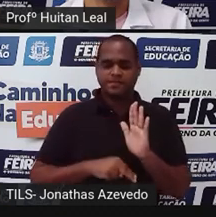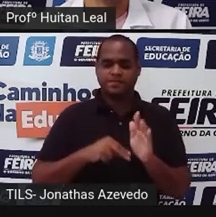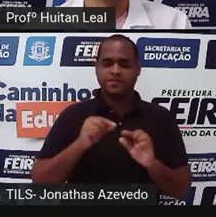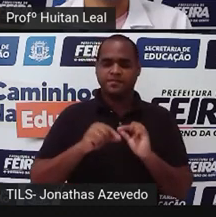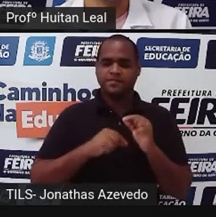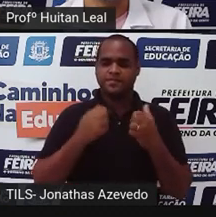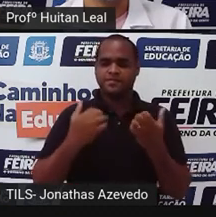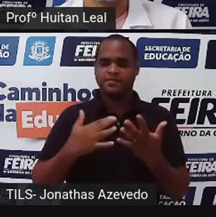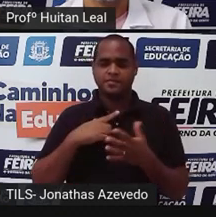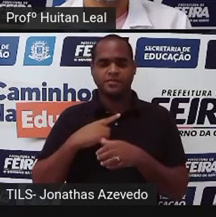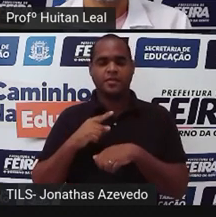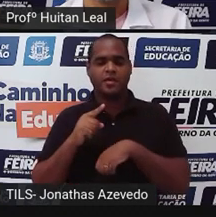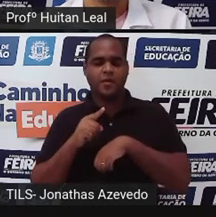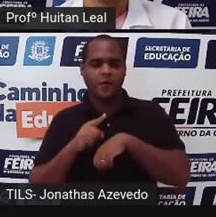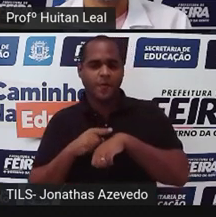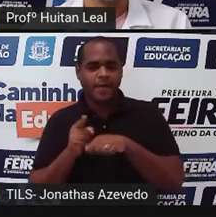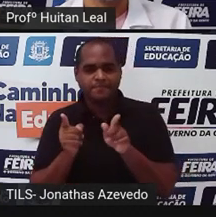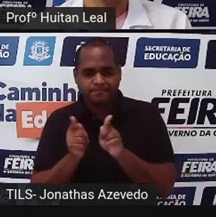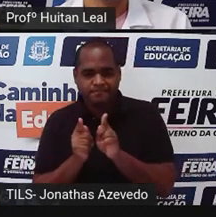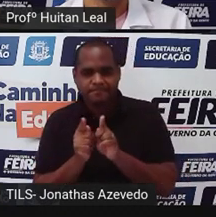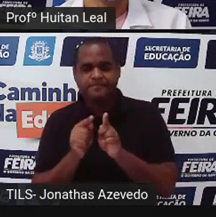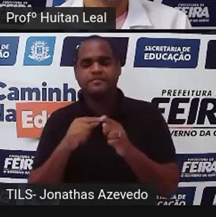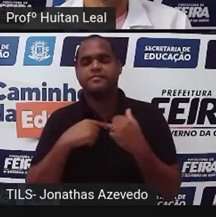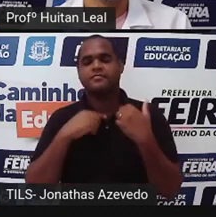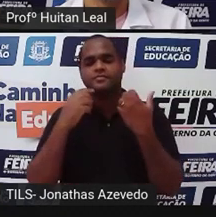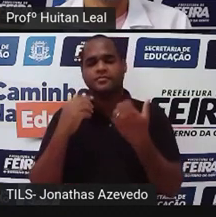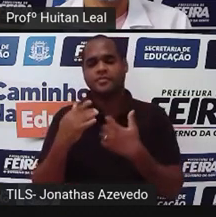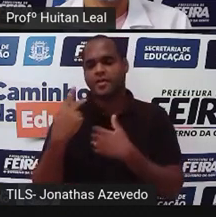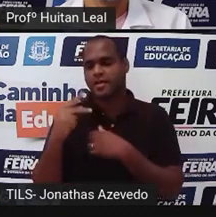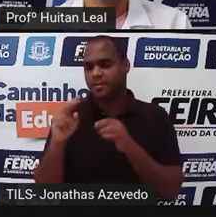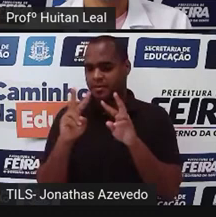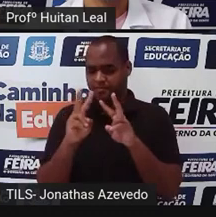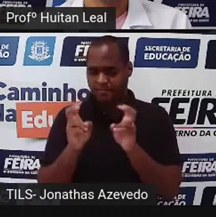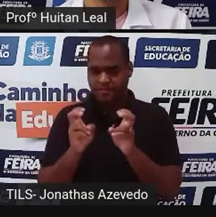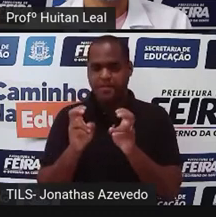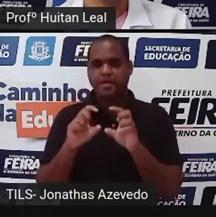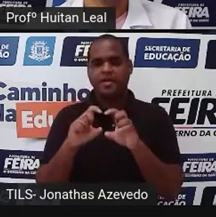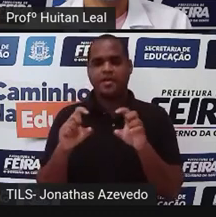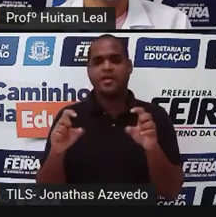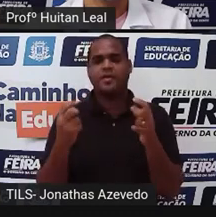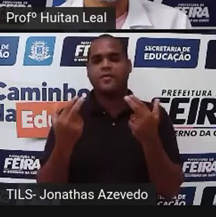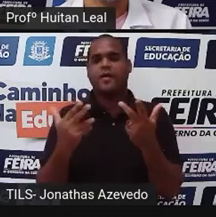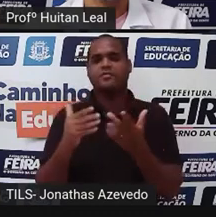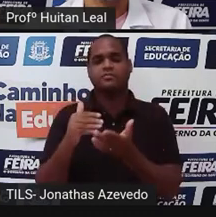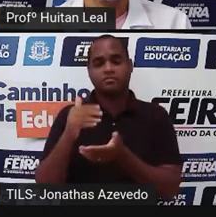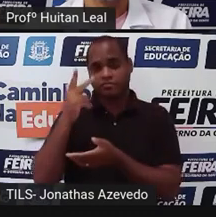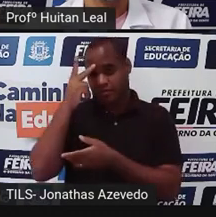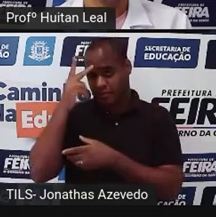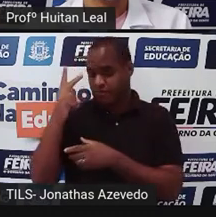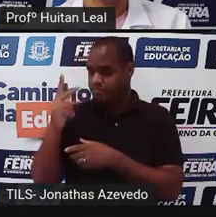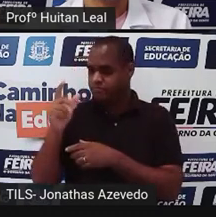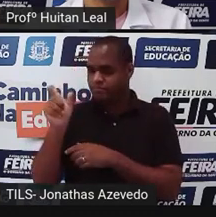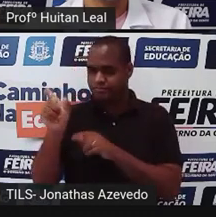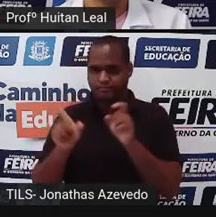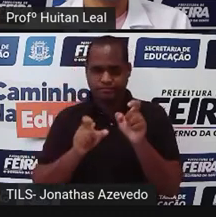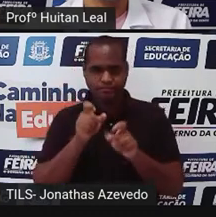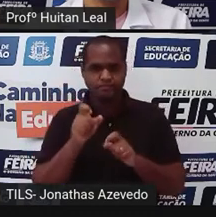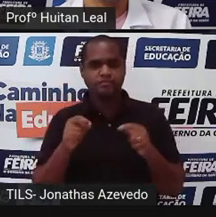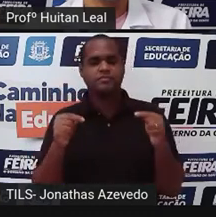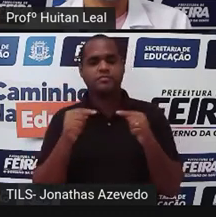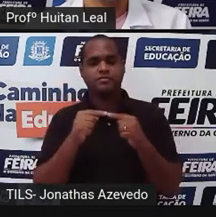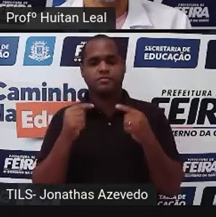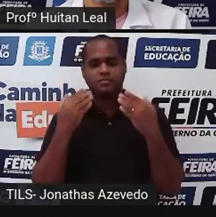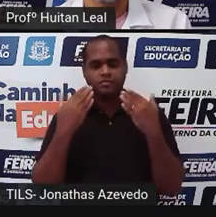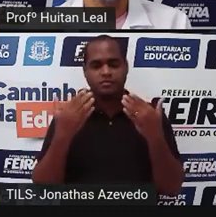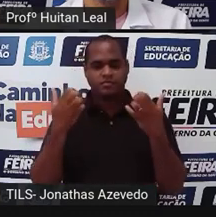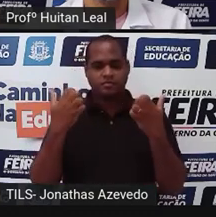curta duração, que trata de um só assunto, com um número limitado de personagens, e que apresenta uma situação